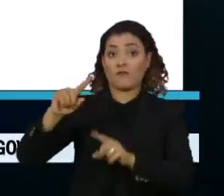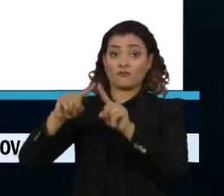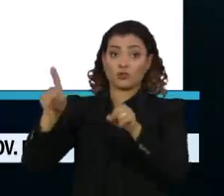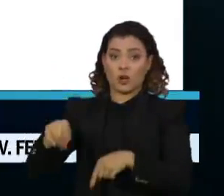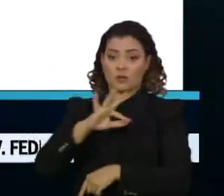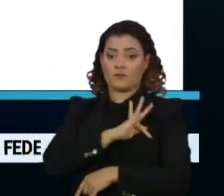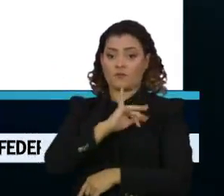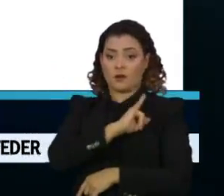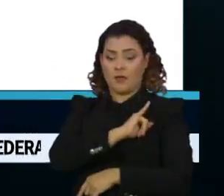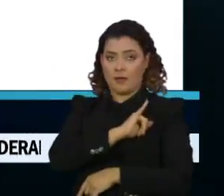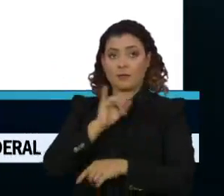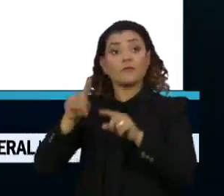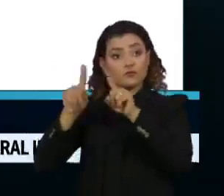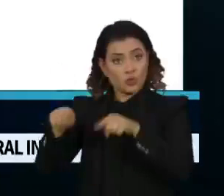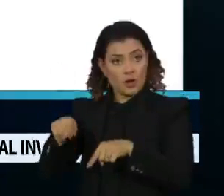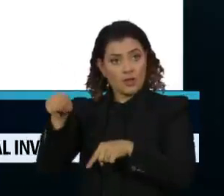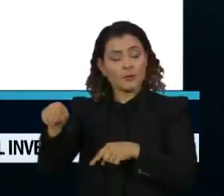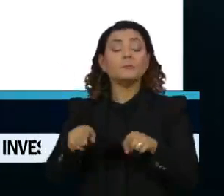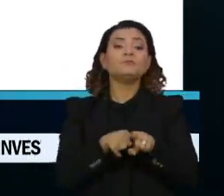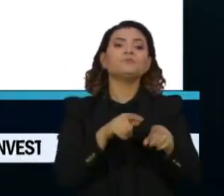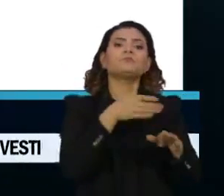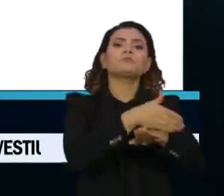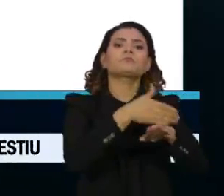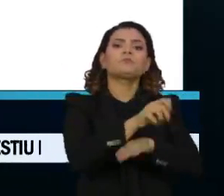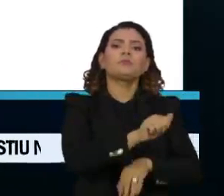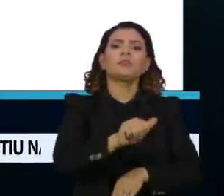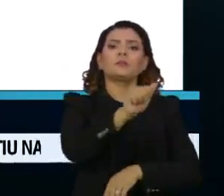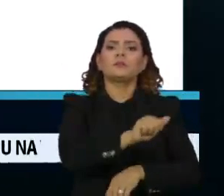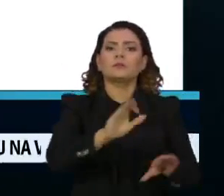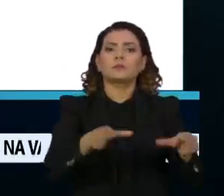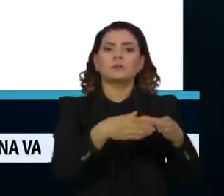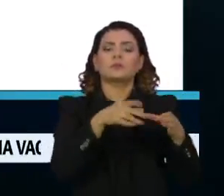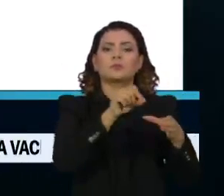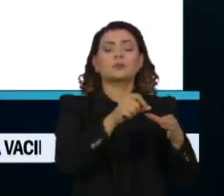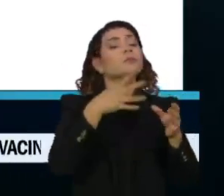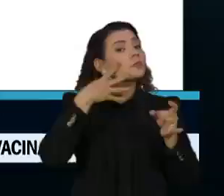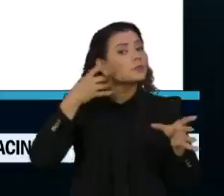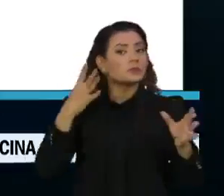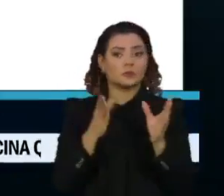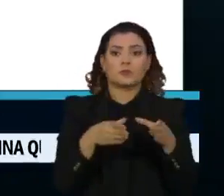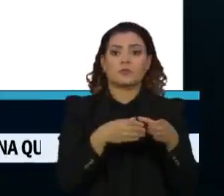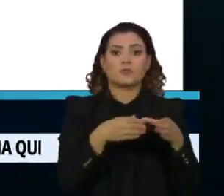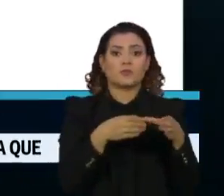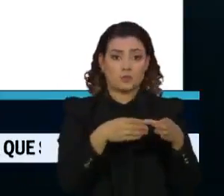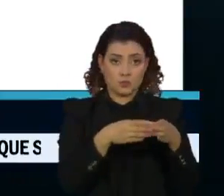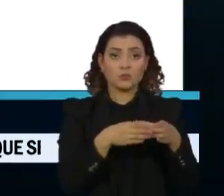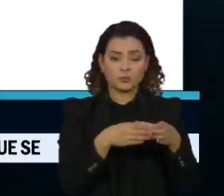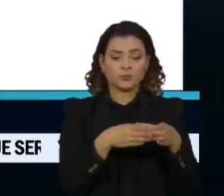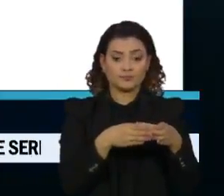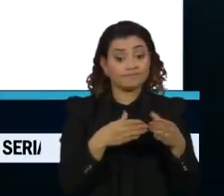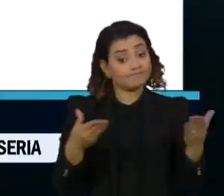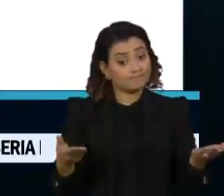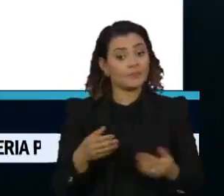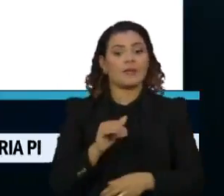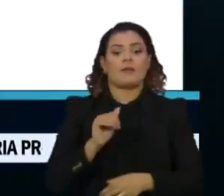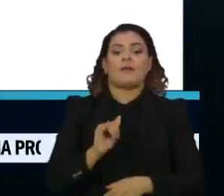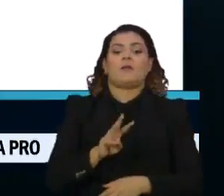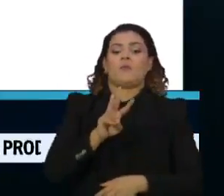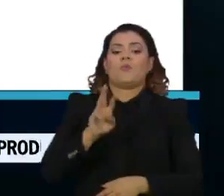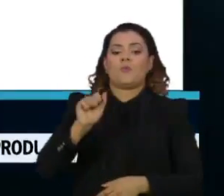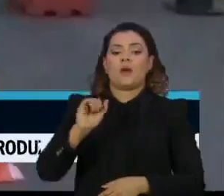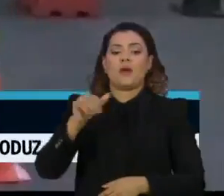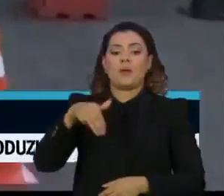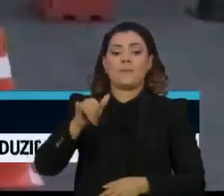da própria instituição e membros de associações ligados à etnia Waimiri Atroari, inclusive seus